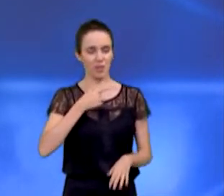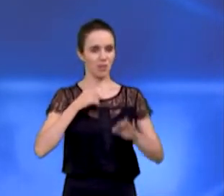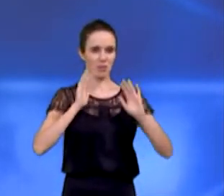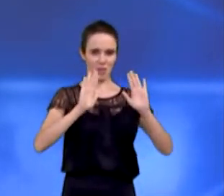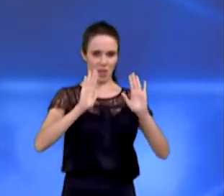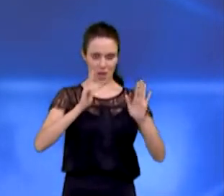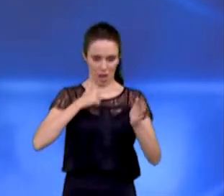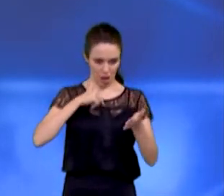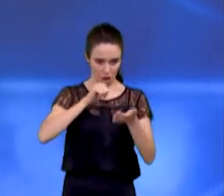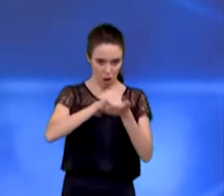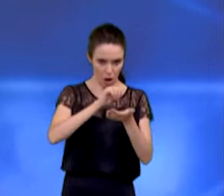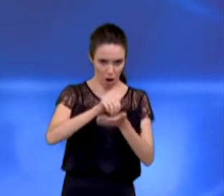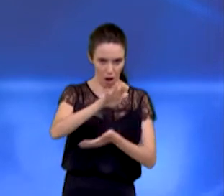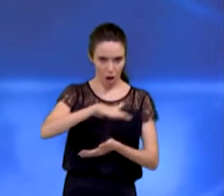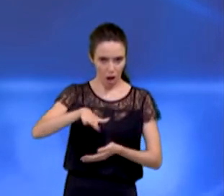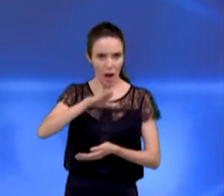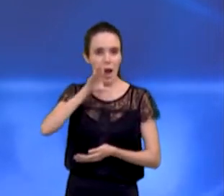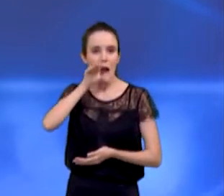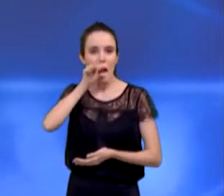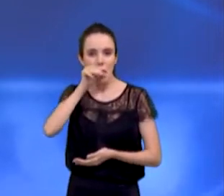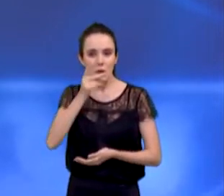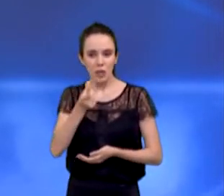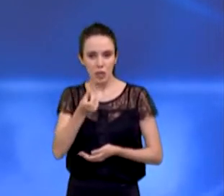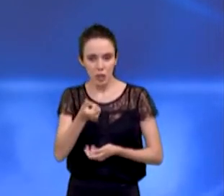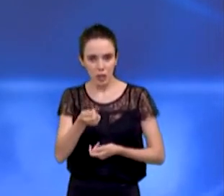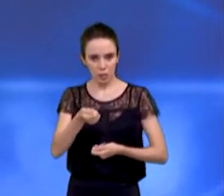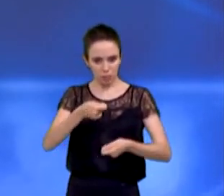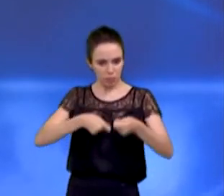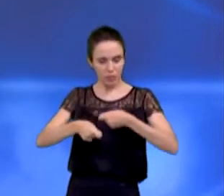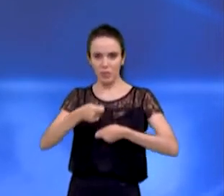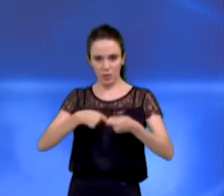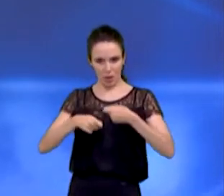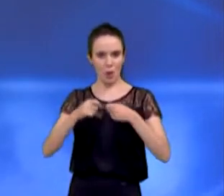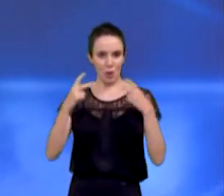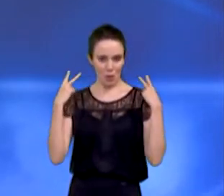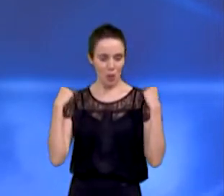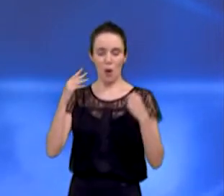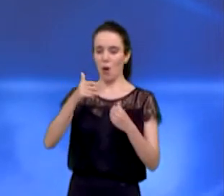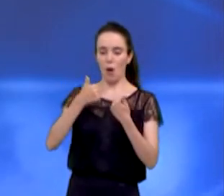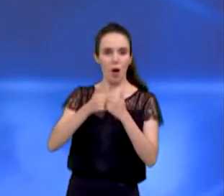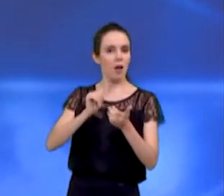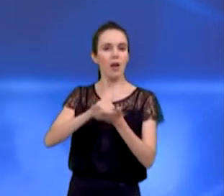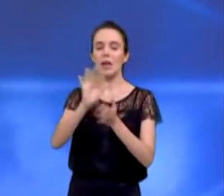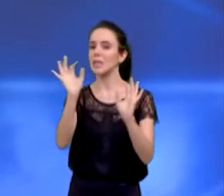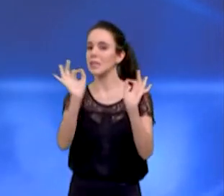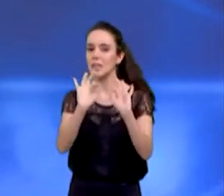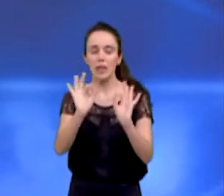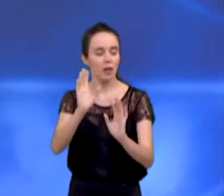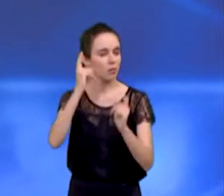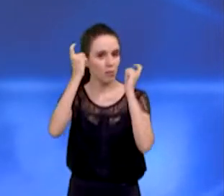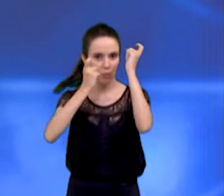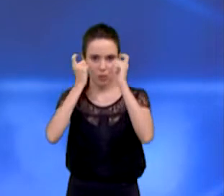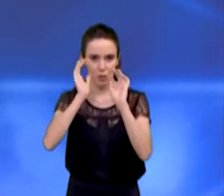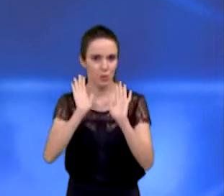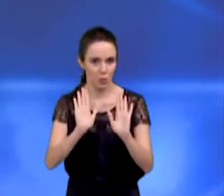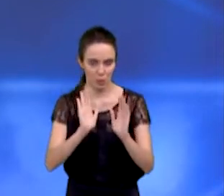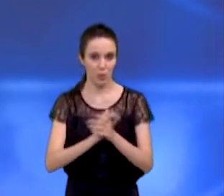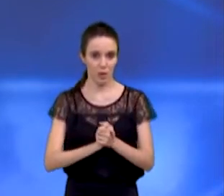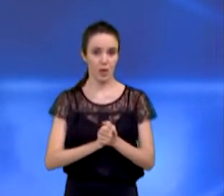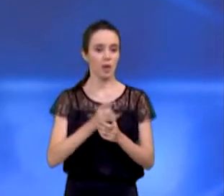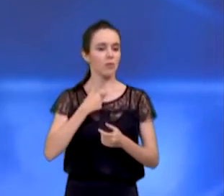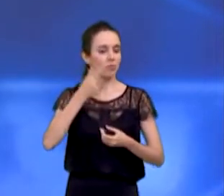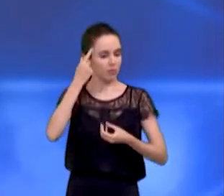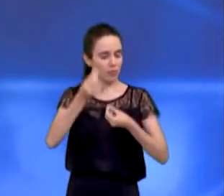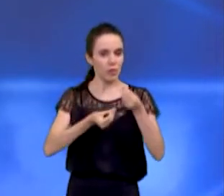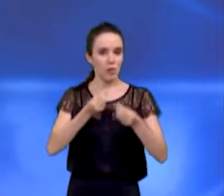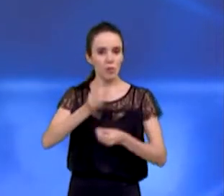cobrador. E a tarifa do transporte coletivo será de R$,00, porque as gratuidades serão assumidas pela Prefeitura. Para que isso? Para a gente